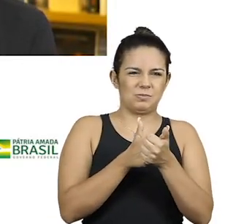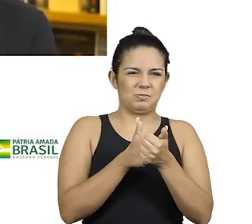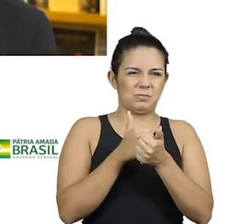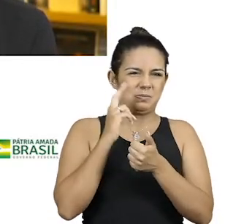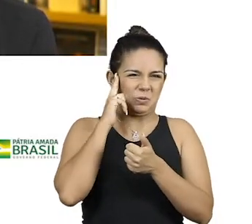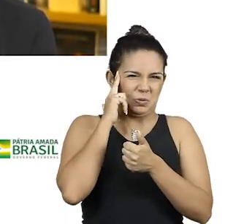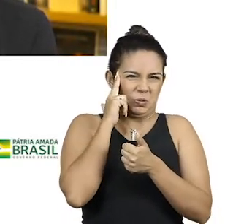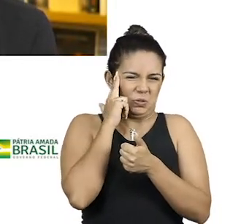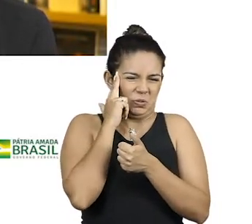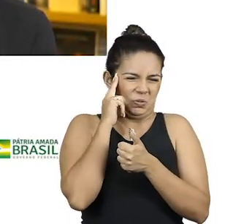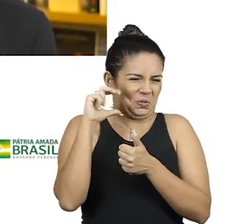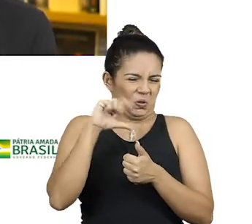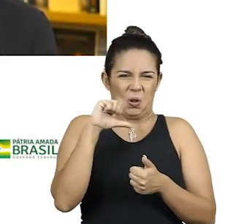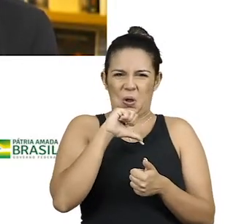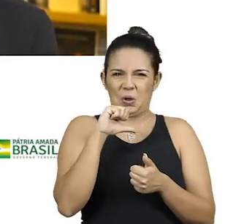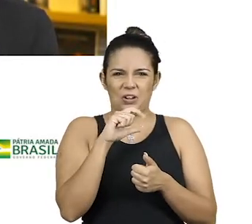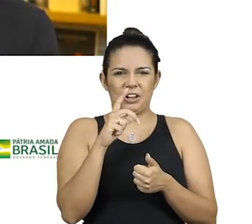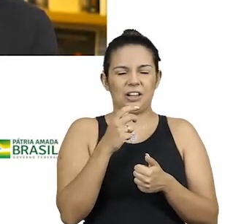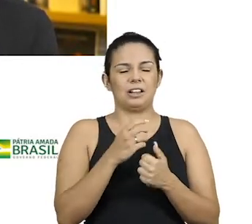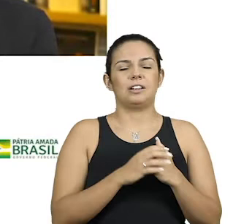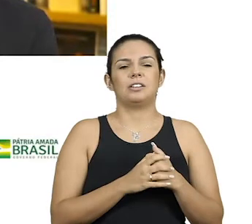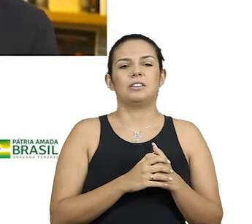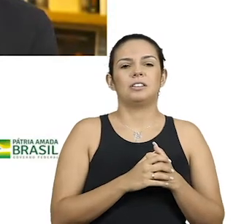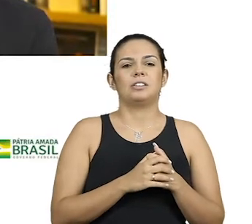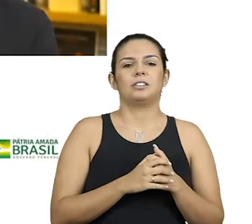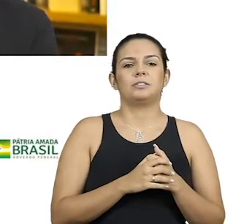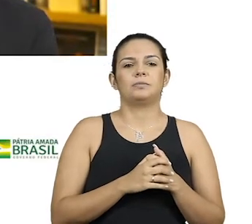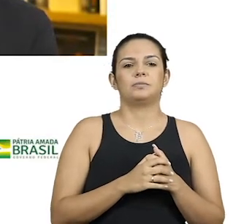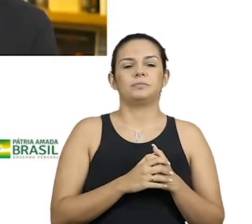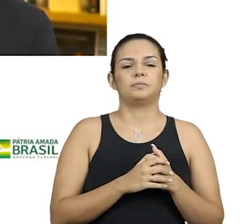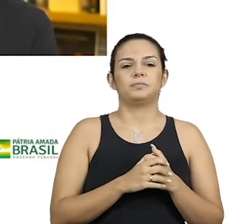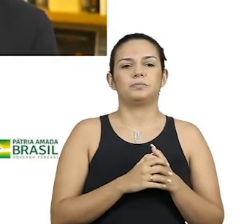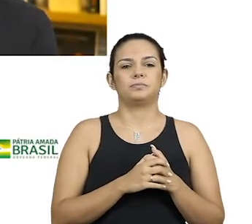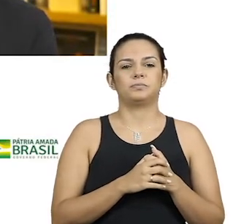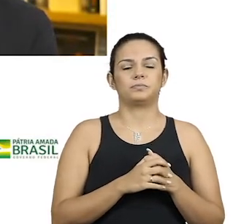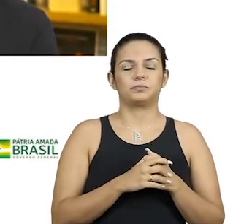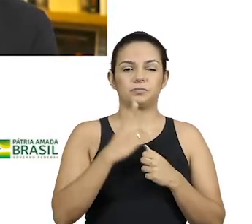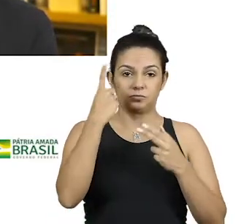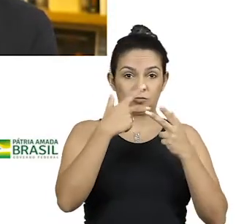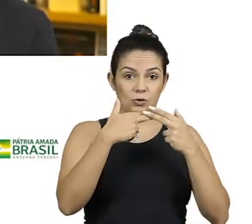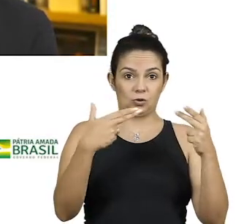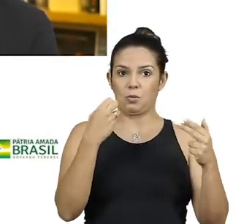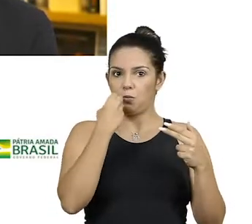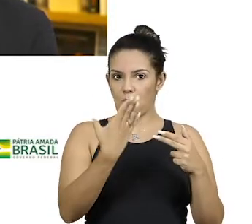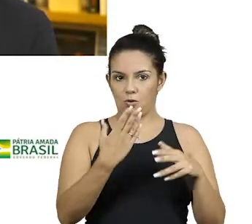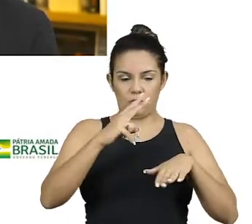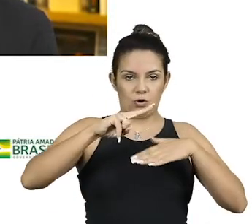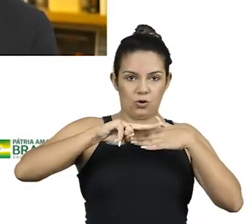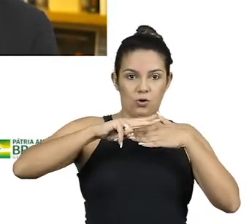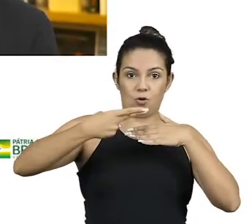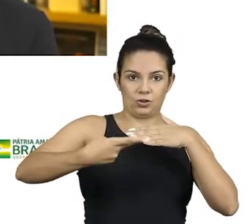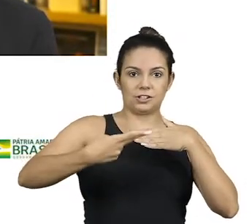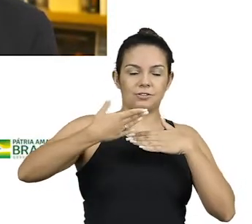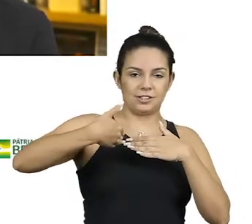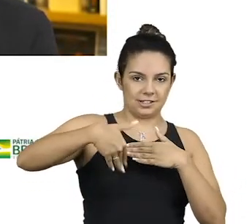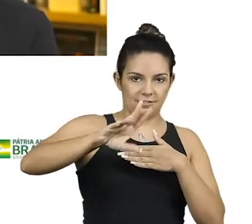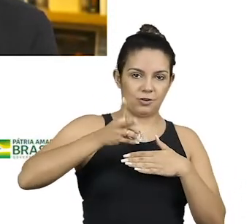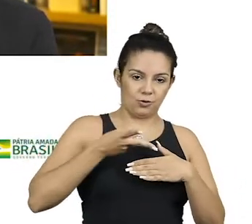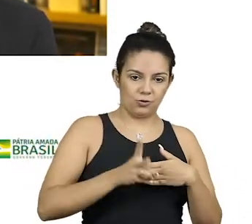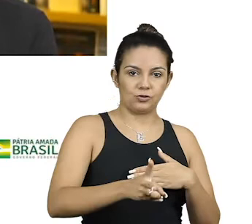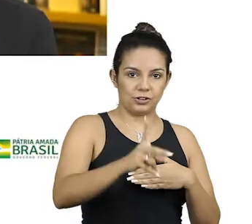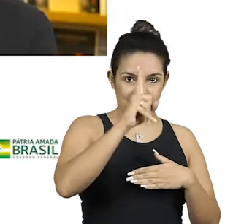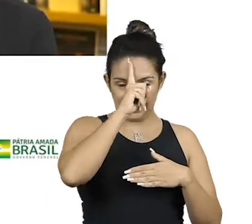que a gente se aventura a fazer alguma coisa. Uma das boas consequências de levar adiante aquelas